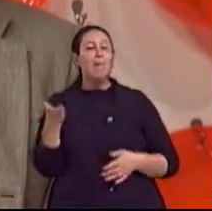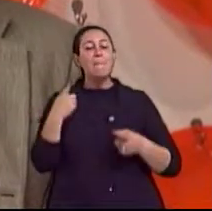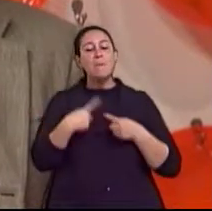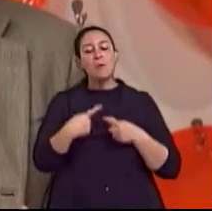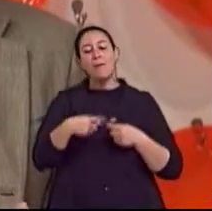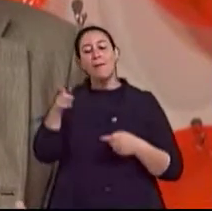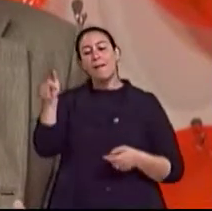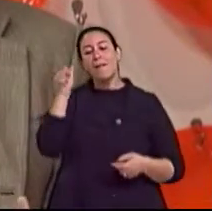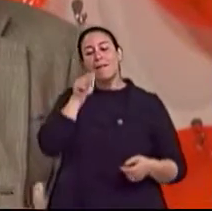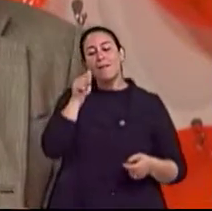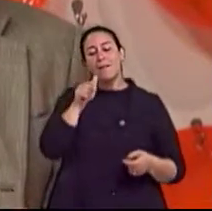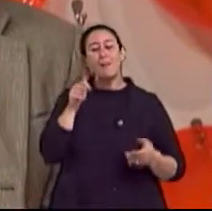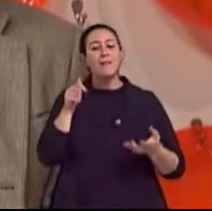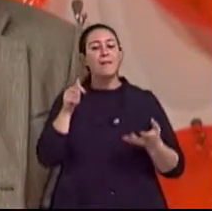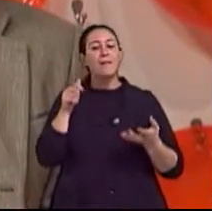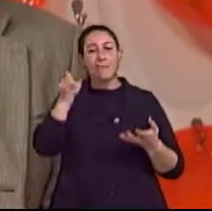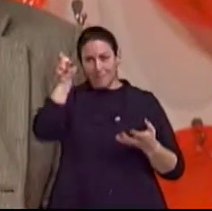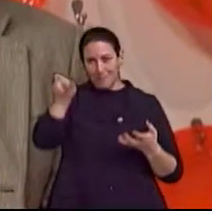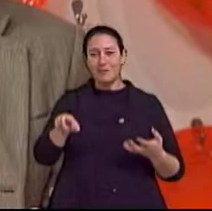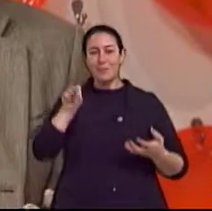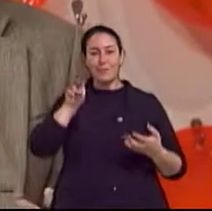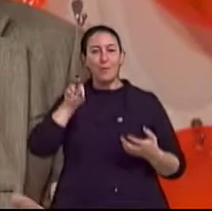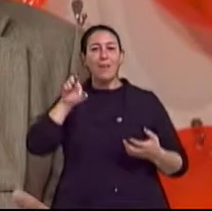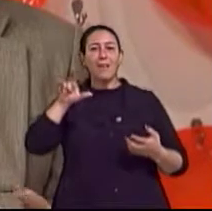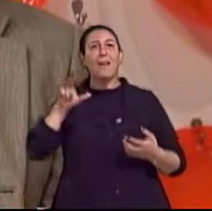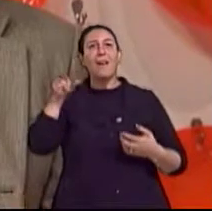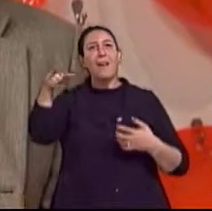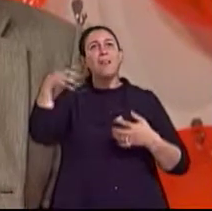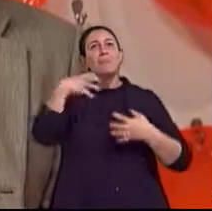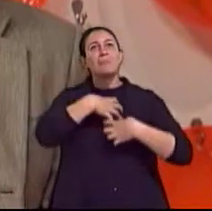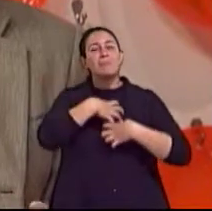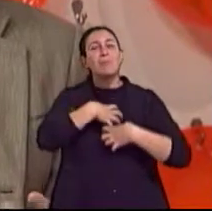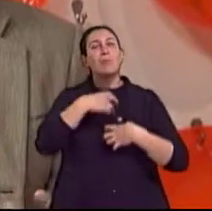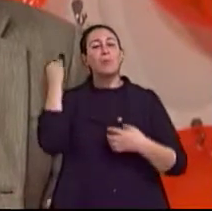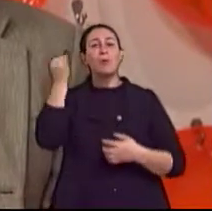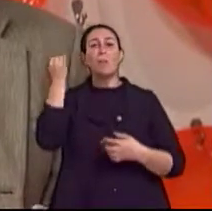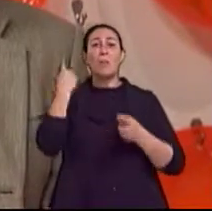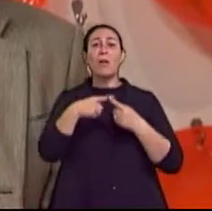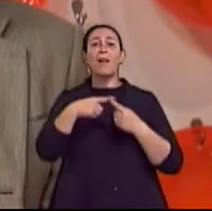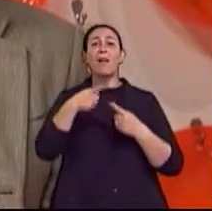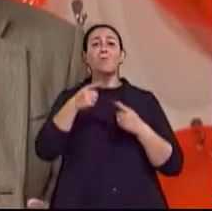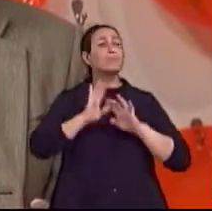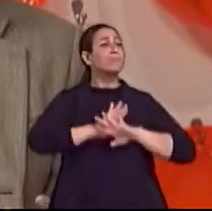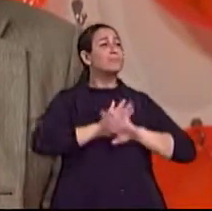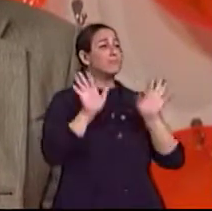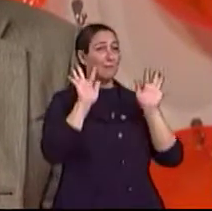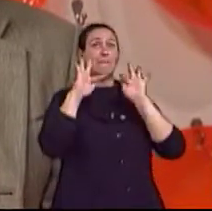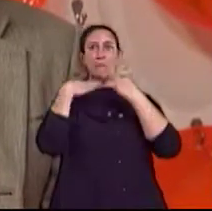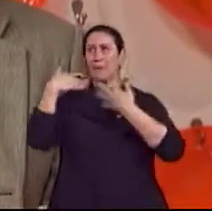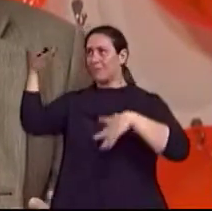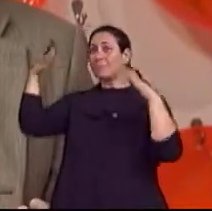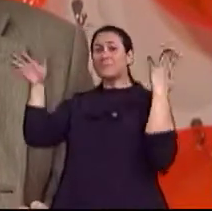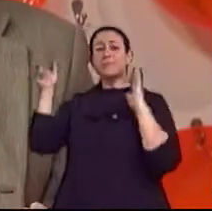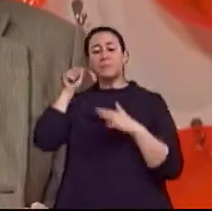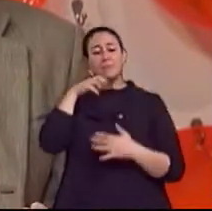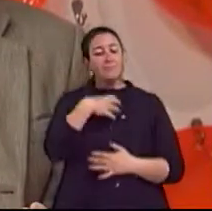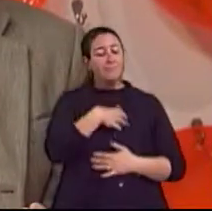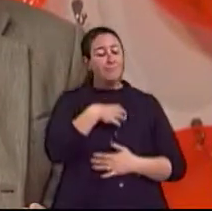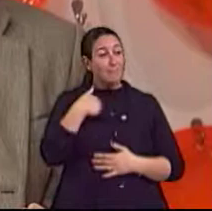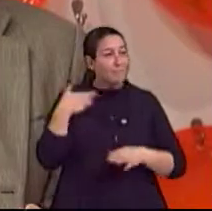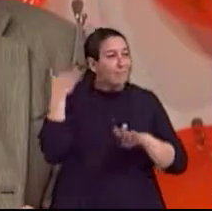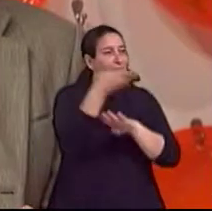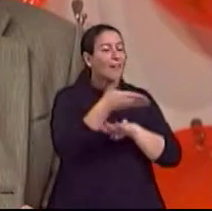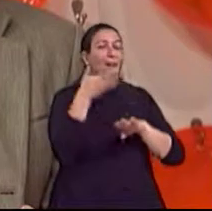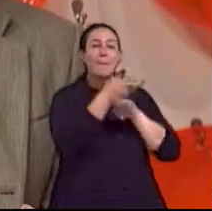é um motivo, inclusive, para ela continuar viva, além dos outros membros da família, né? Claro. Então,